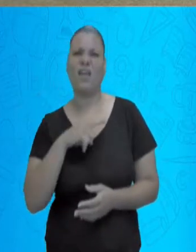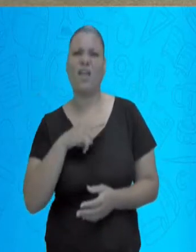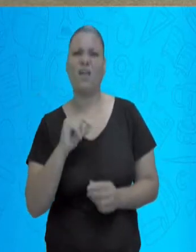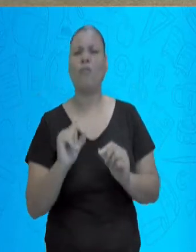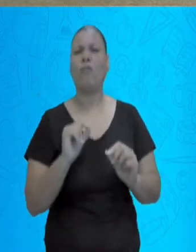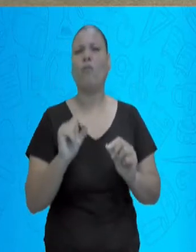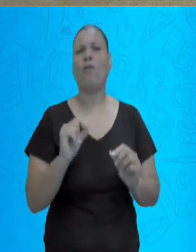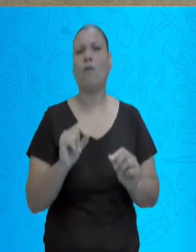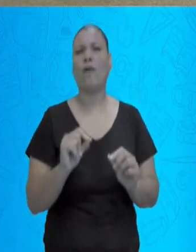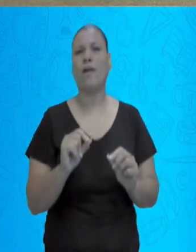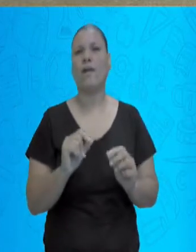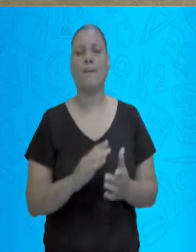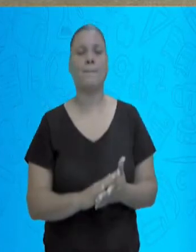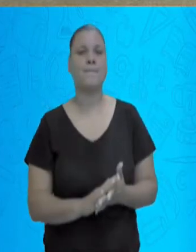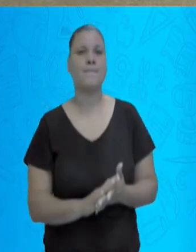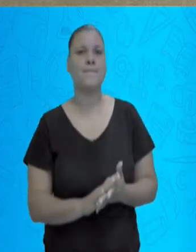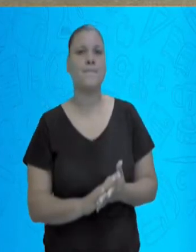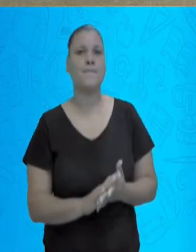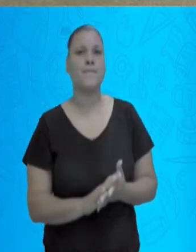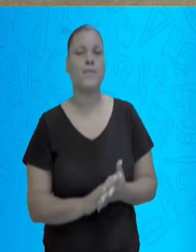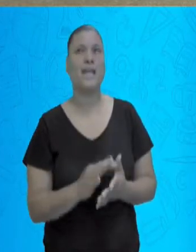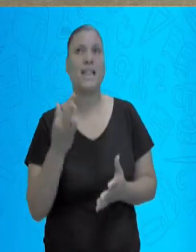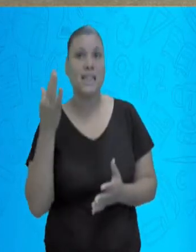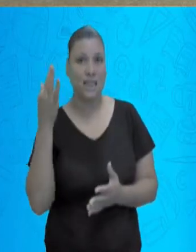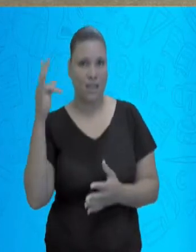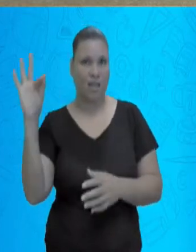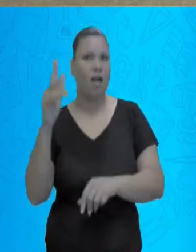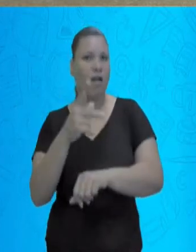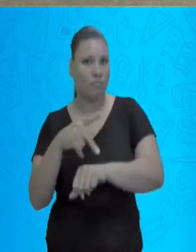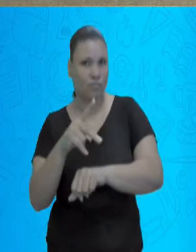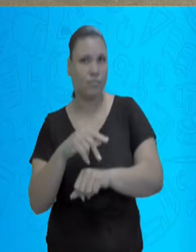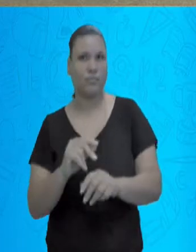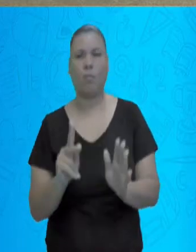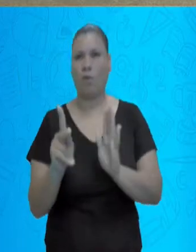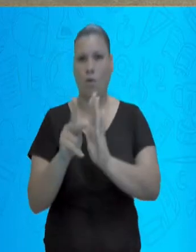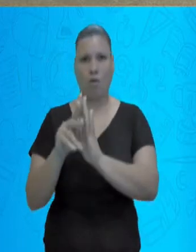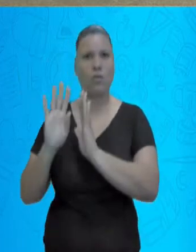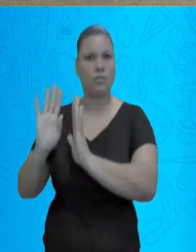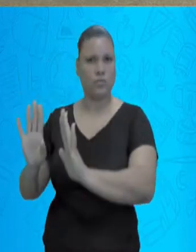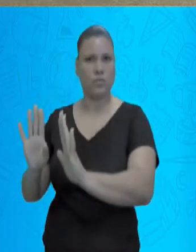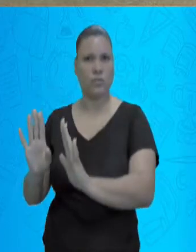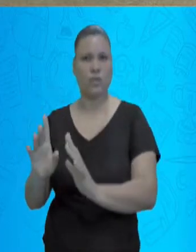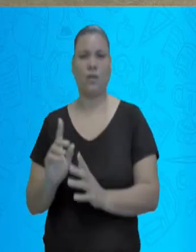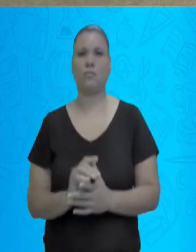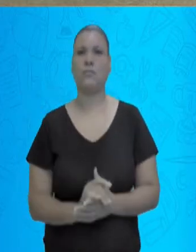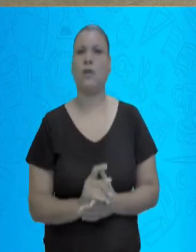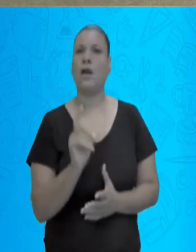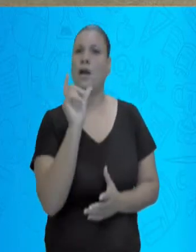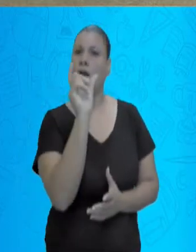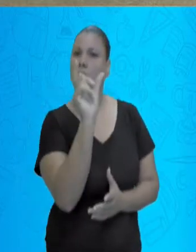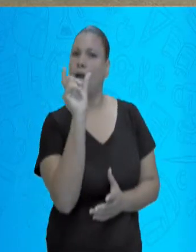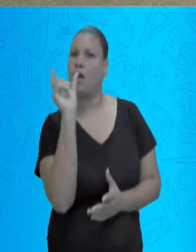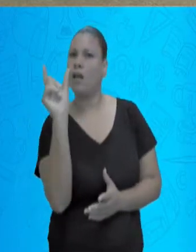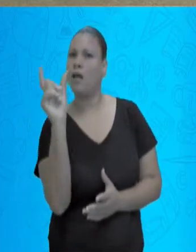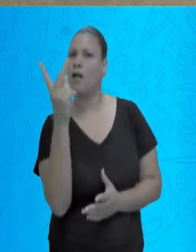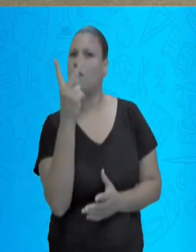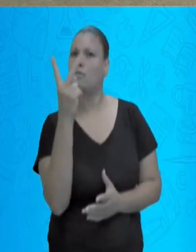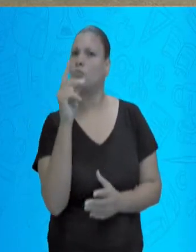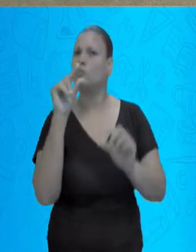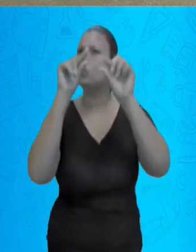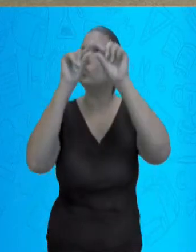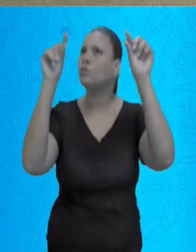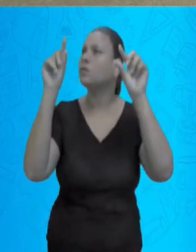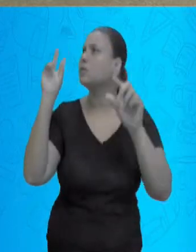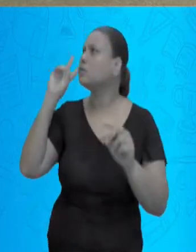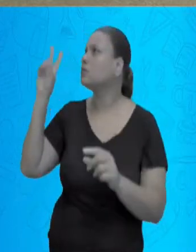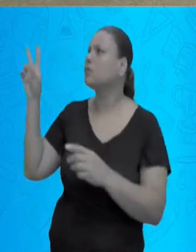Ele surgiu na França. Teve o nome de pontilismo. Então, o pontilismo foi